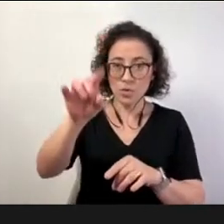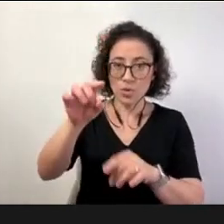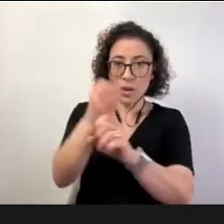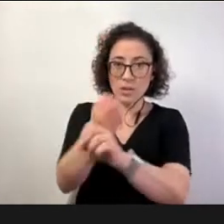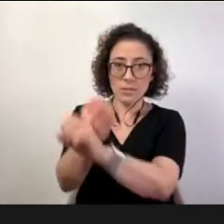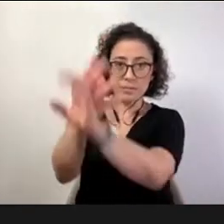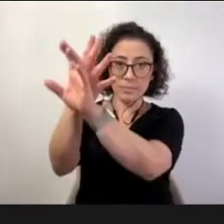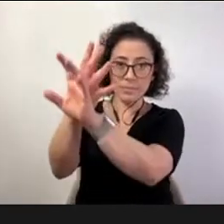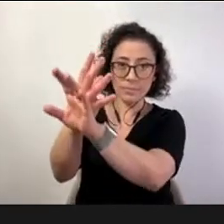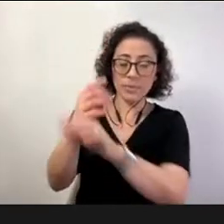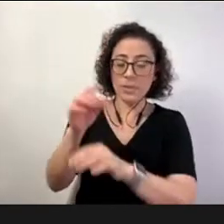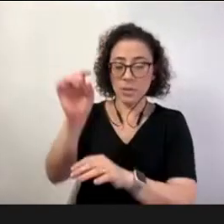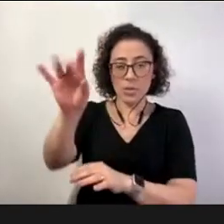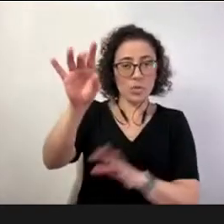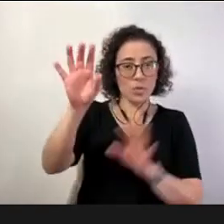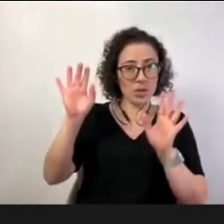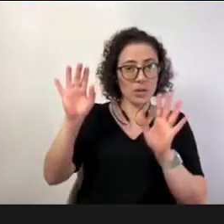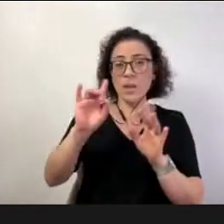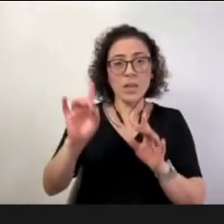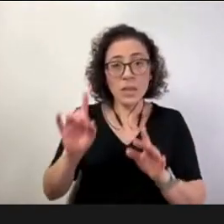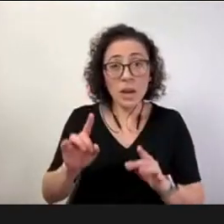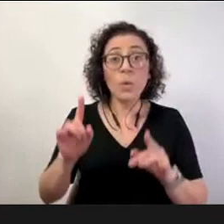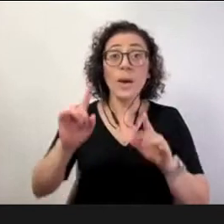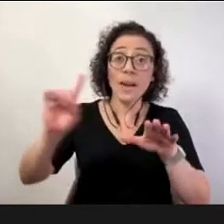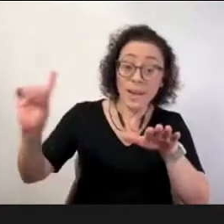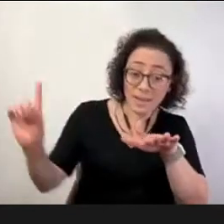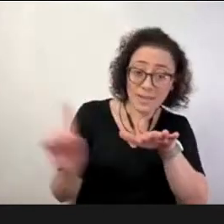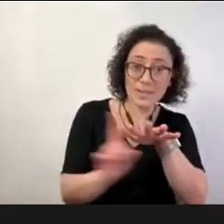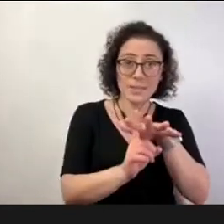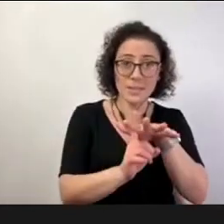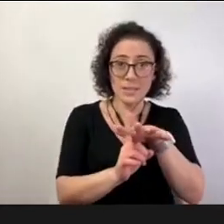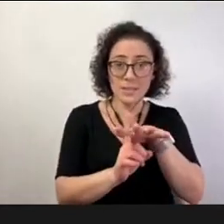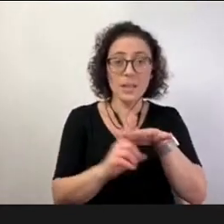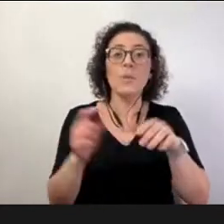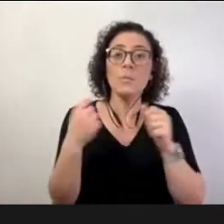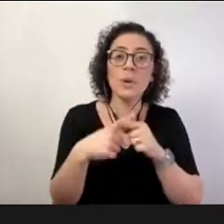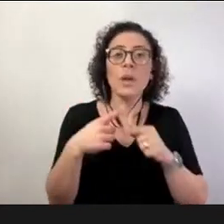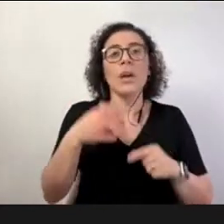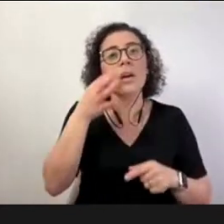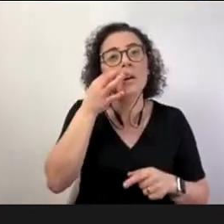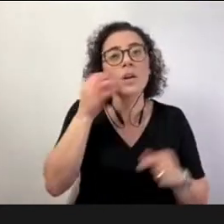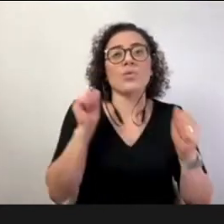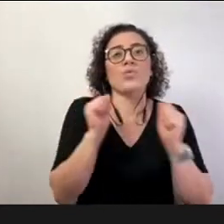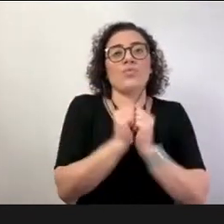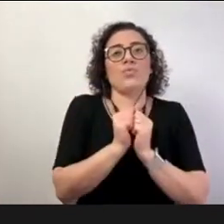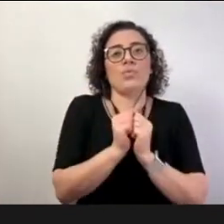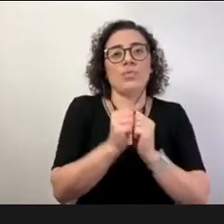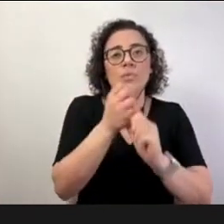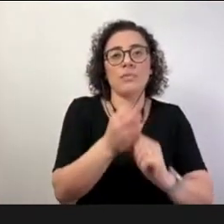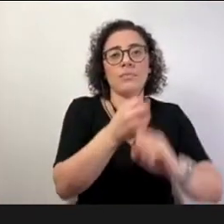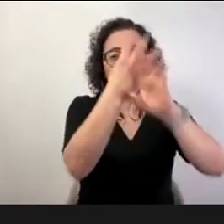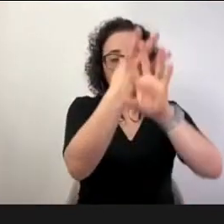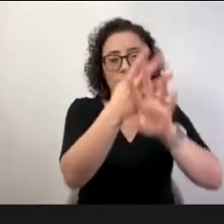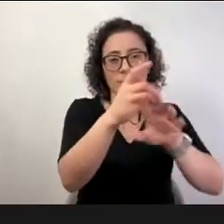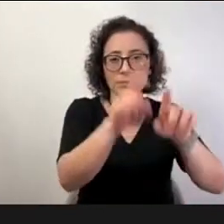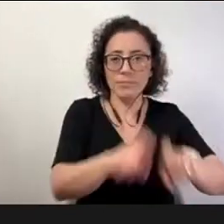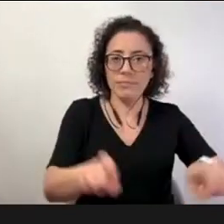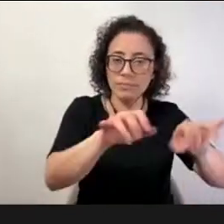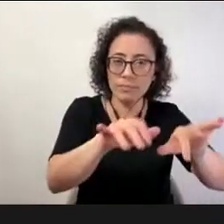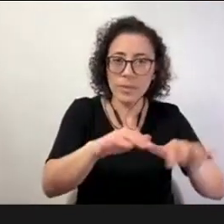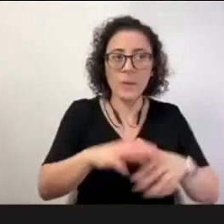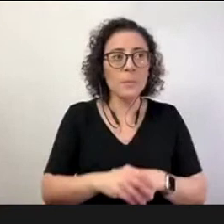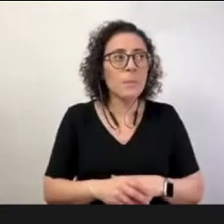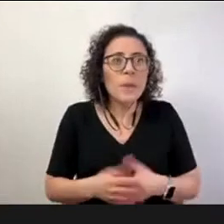como é que a gente faz essa formação em serviço acontecer de fato e aí acho que cruza muito com o isomorfismo que o professor trouxe porque